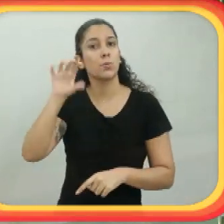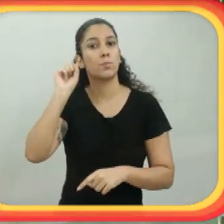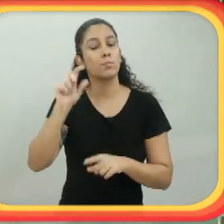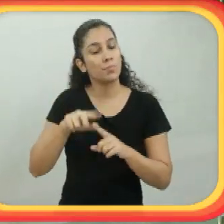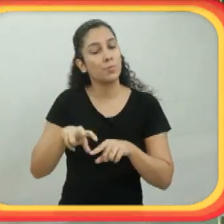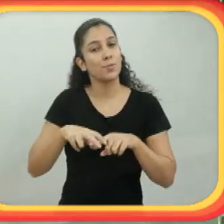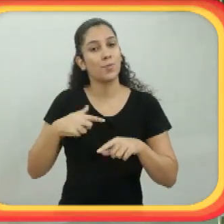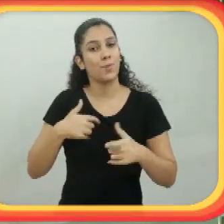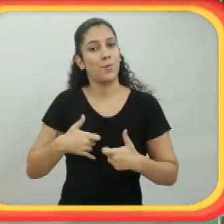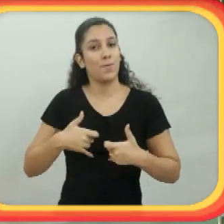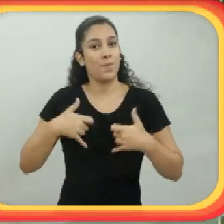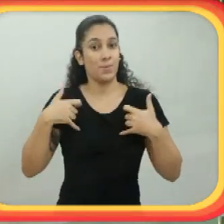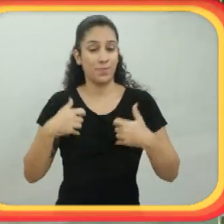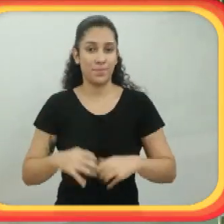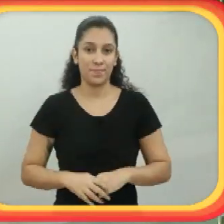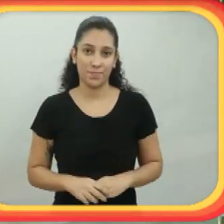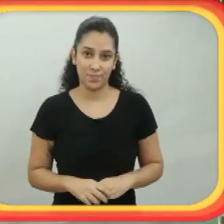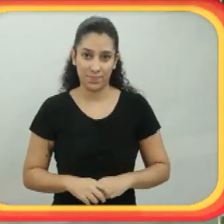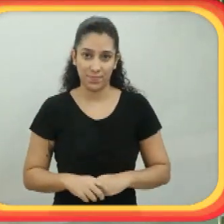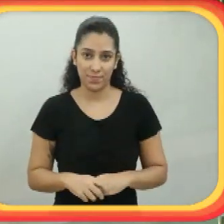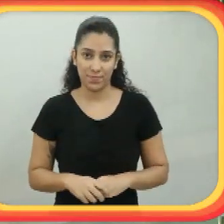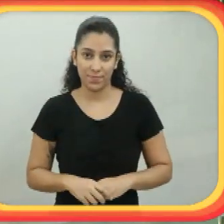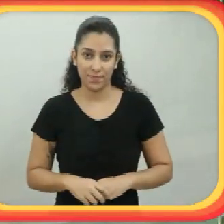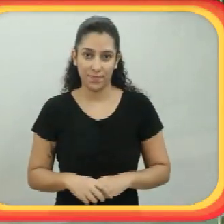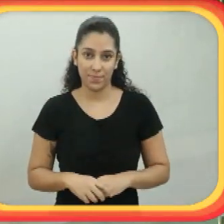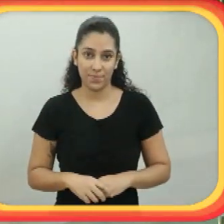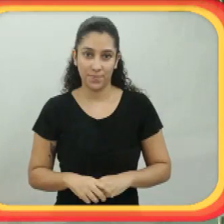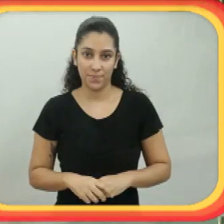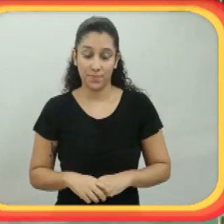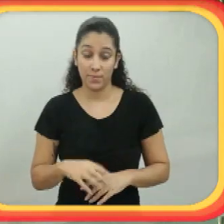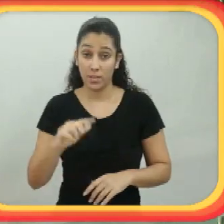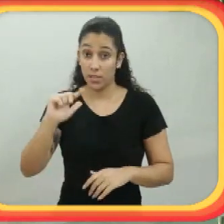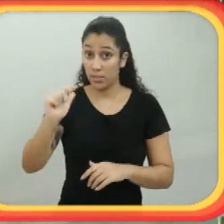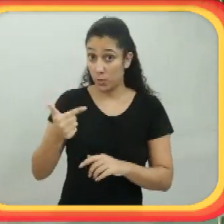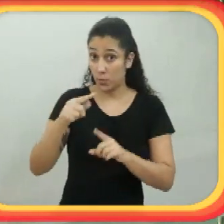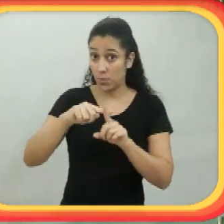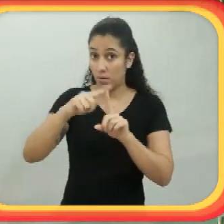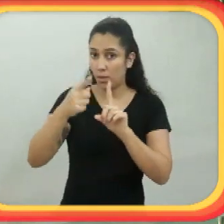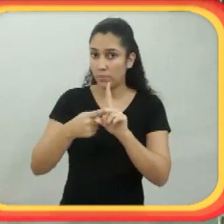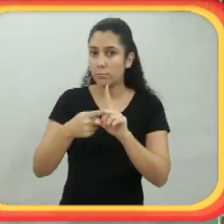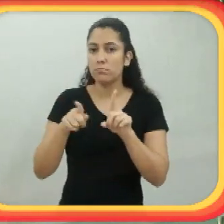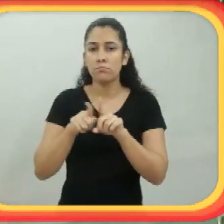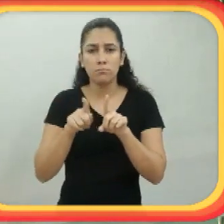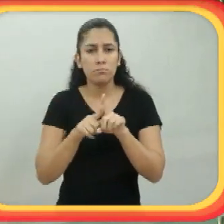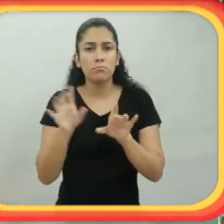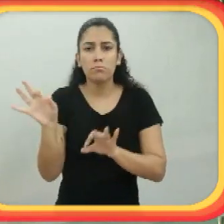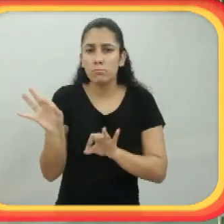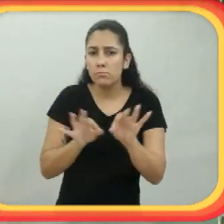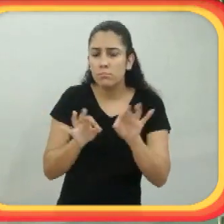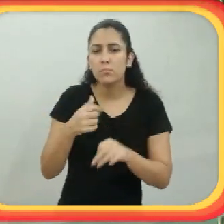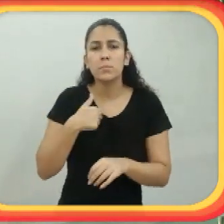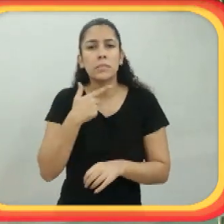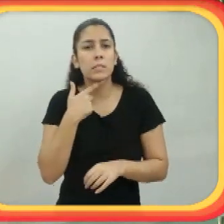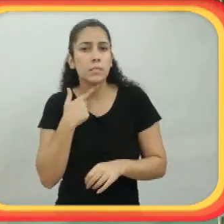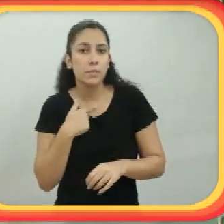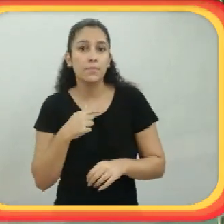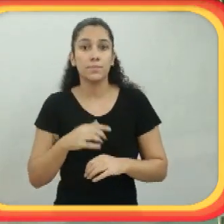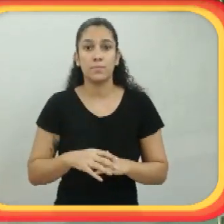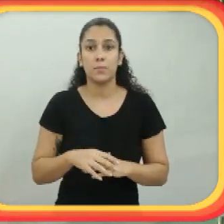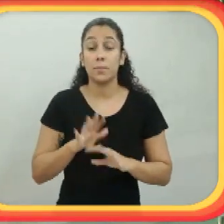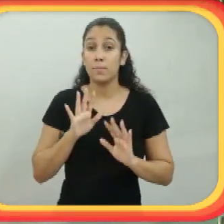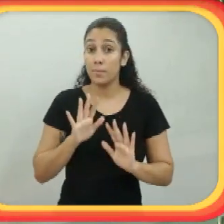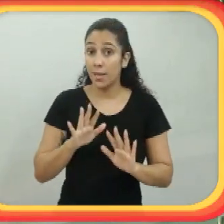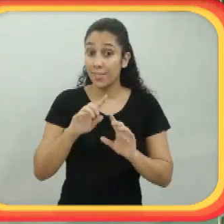o que era esperado para um cadeirante. Eu tinha muita hipotensão, né? Que é a queda da pressão.